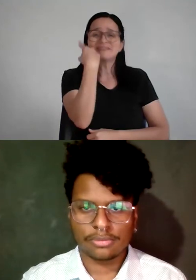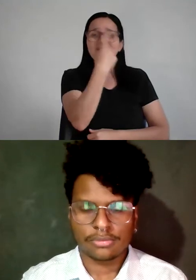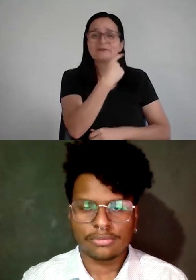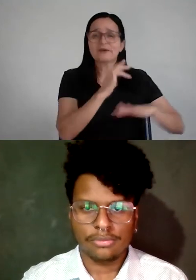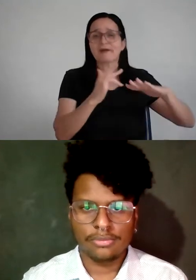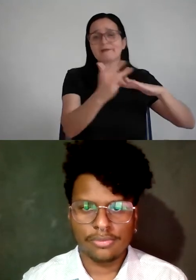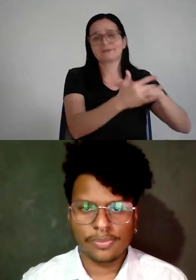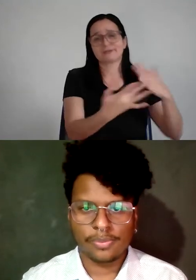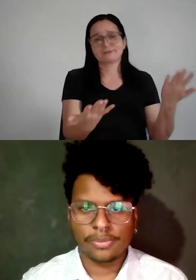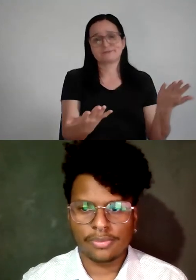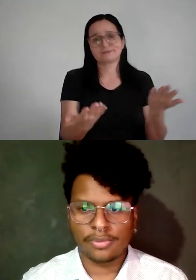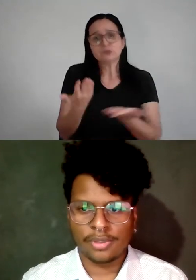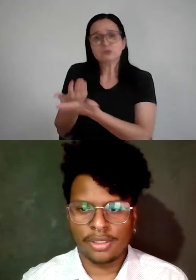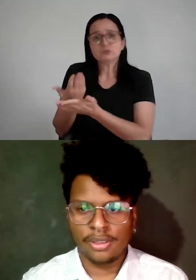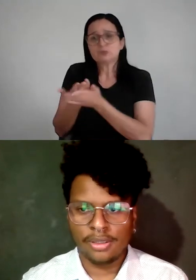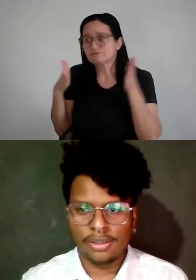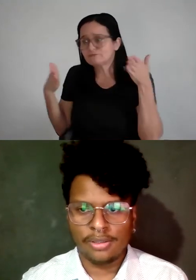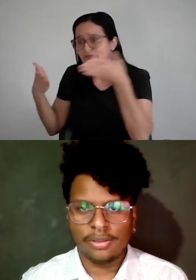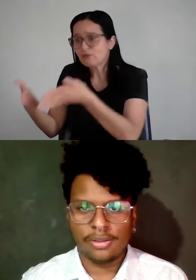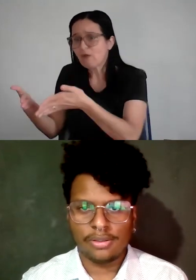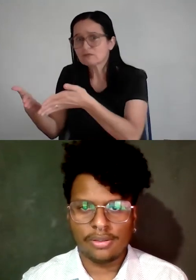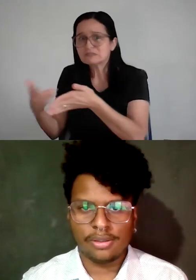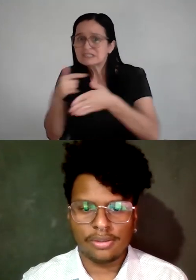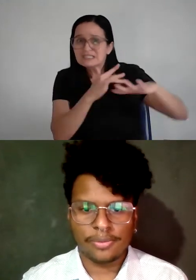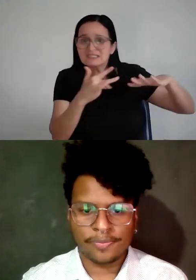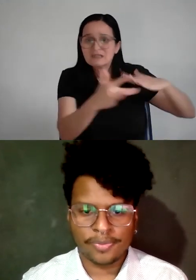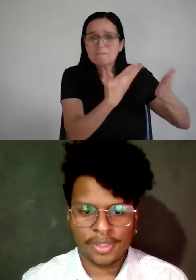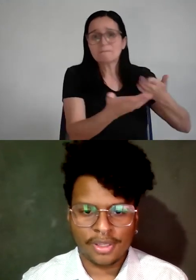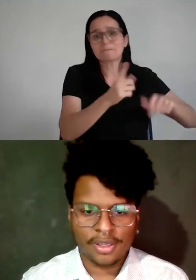Se você não tá estudando, você tá perdendo tempo. O mais?